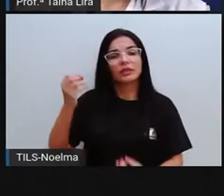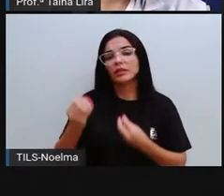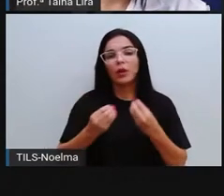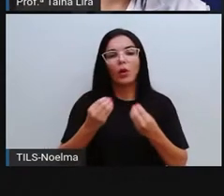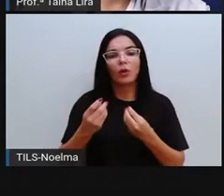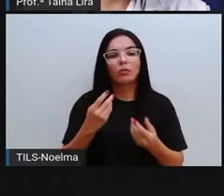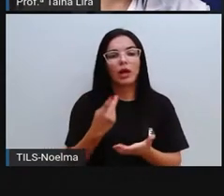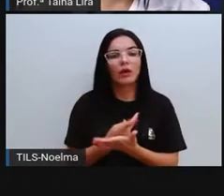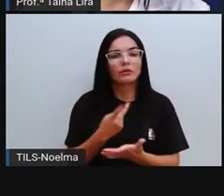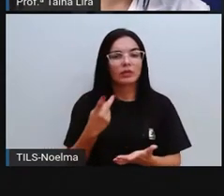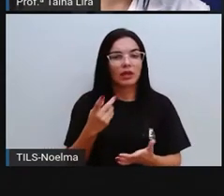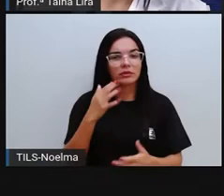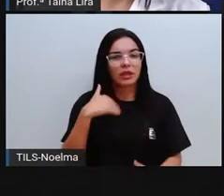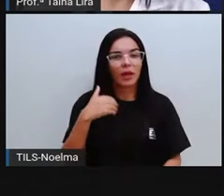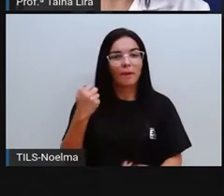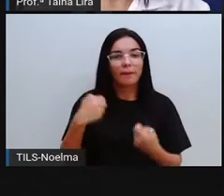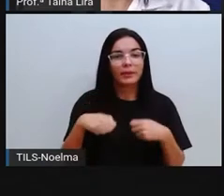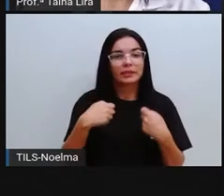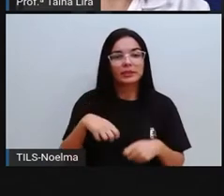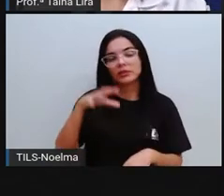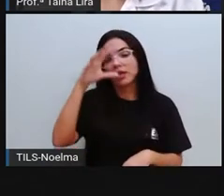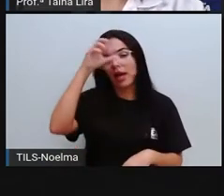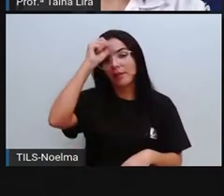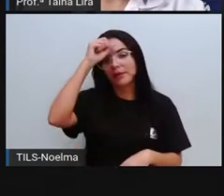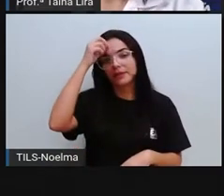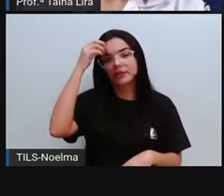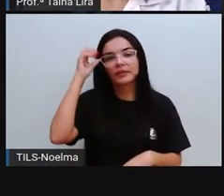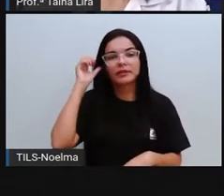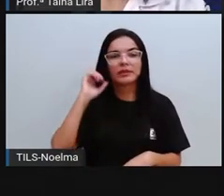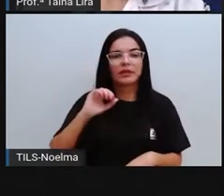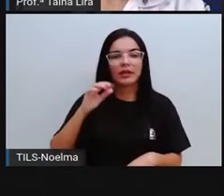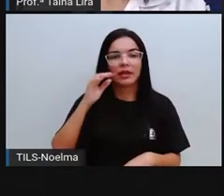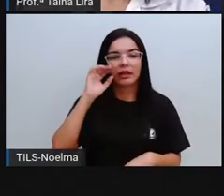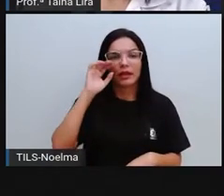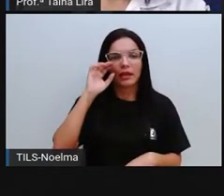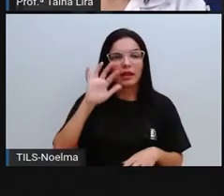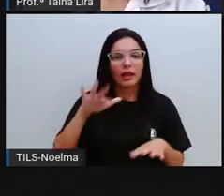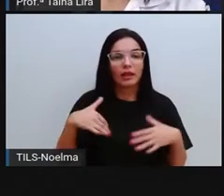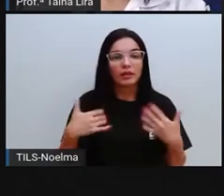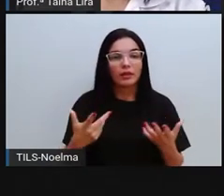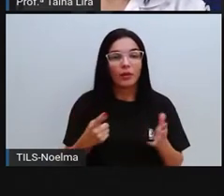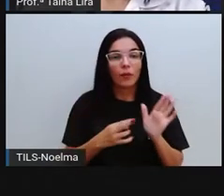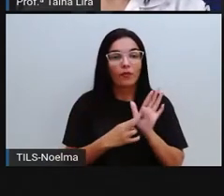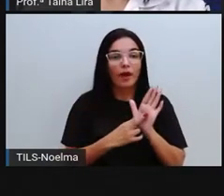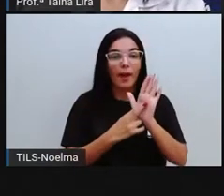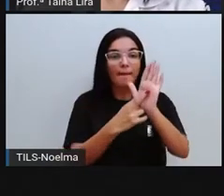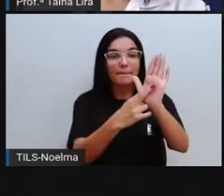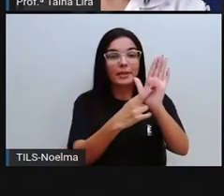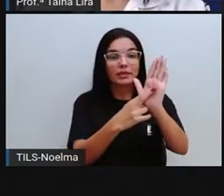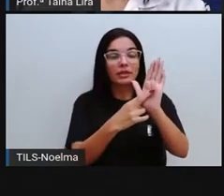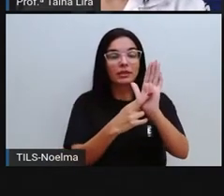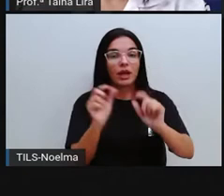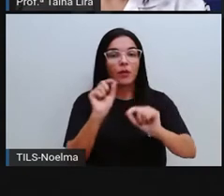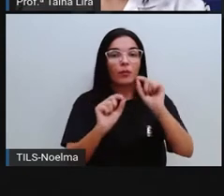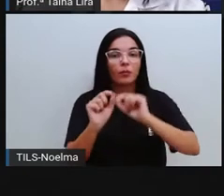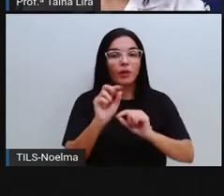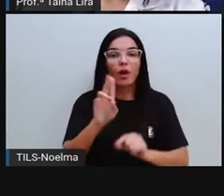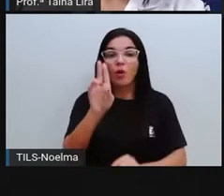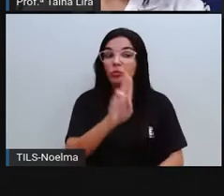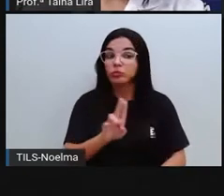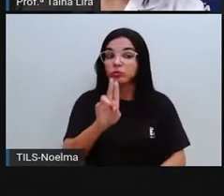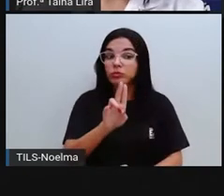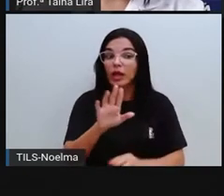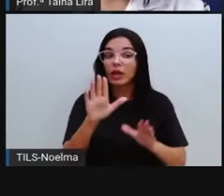preciso aprender sobre a arte africana? Então, a arte africana, ela vai representar os usos e os costumes das